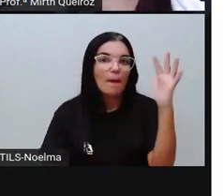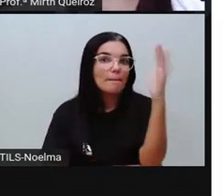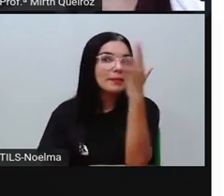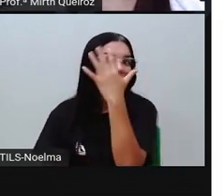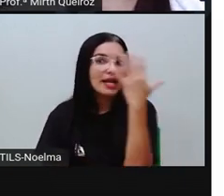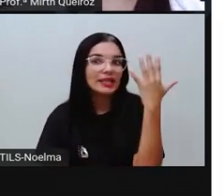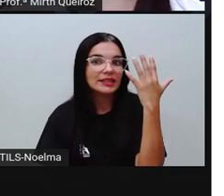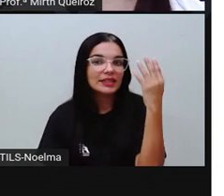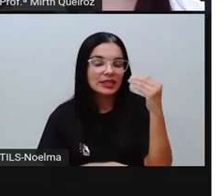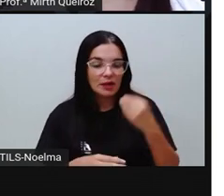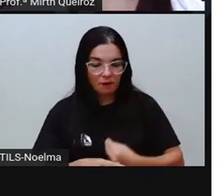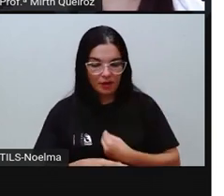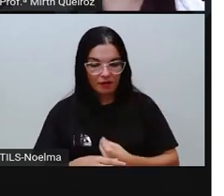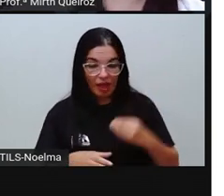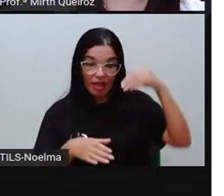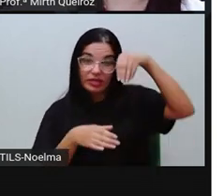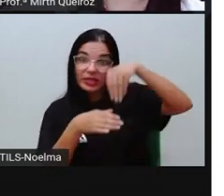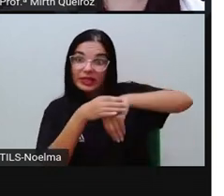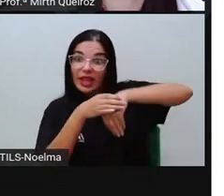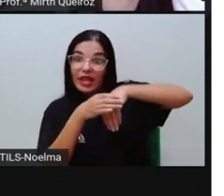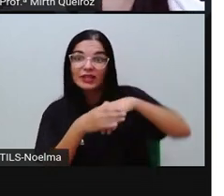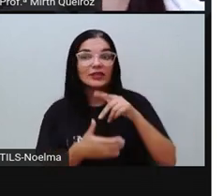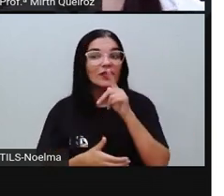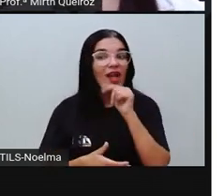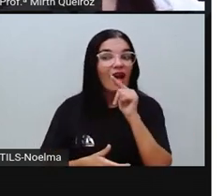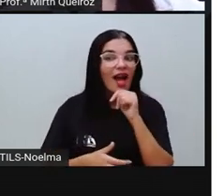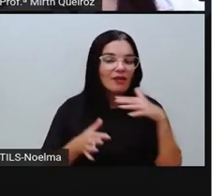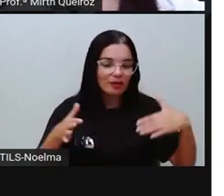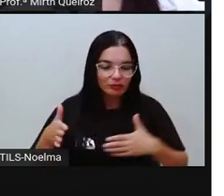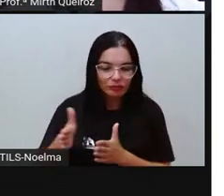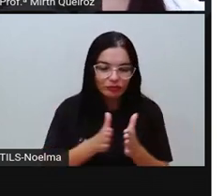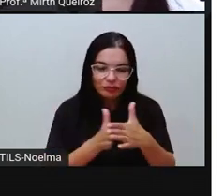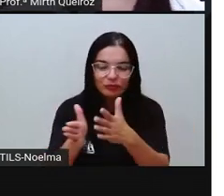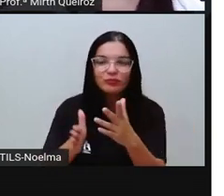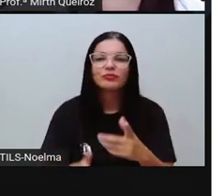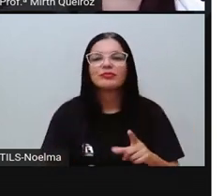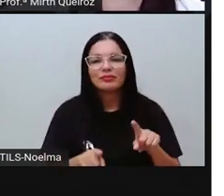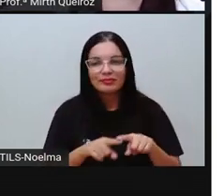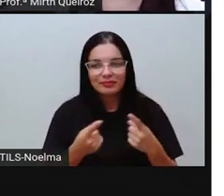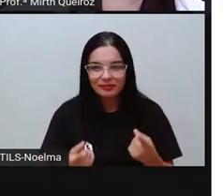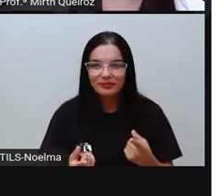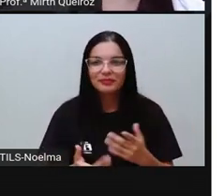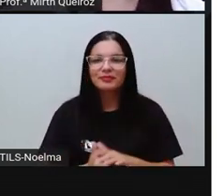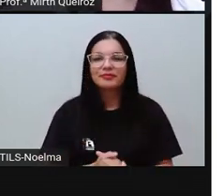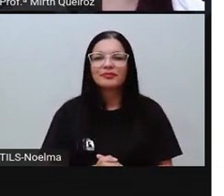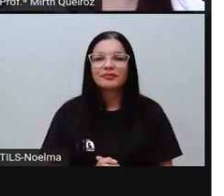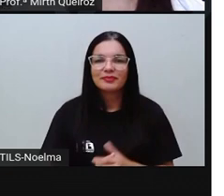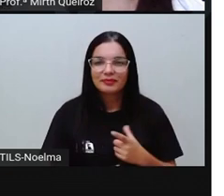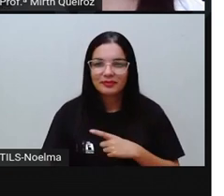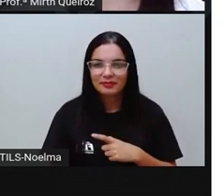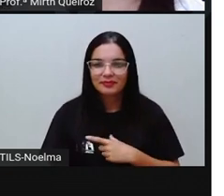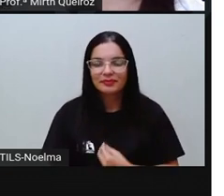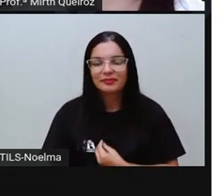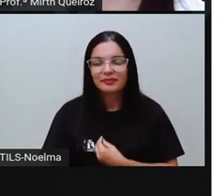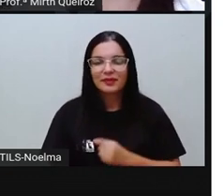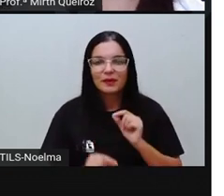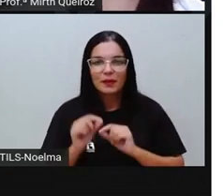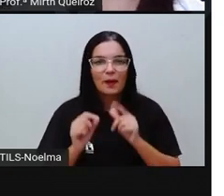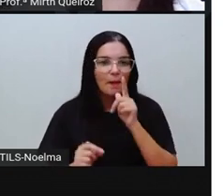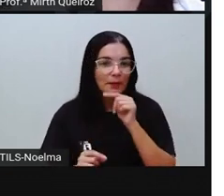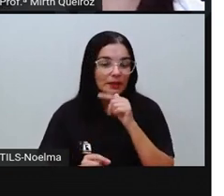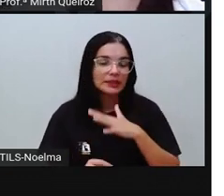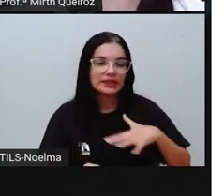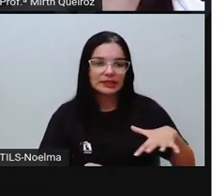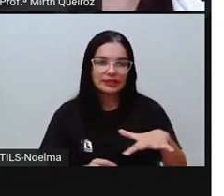floresta ombrófila, onde há essas plantas que sobrevivem aí dentro da água, né? São plantas aquáticas, vamos dizer